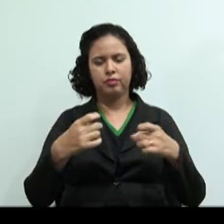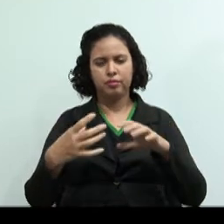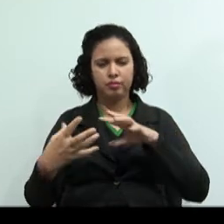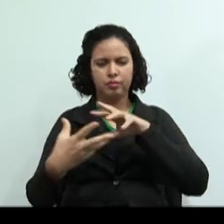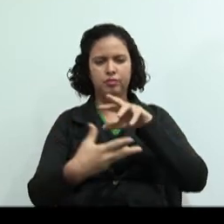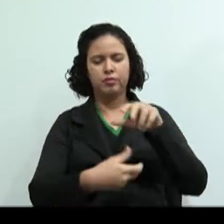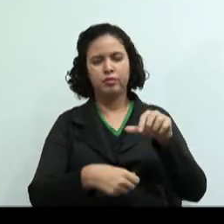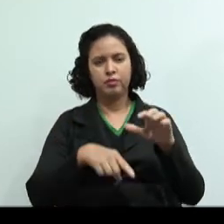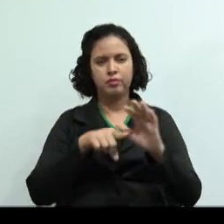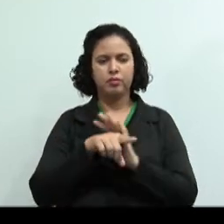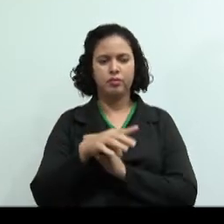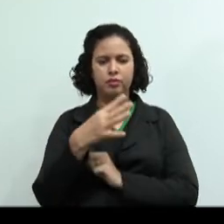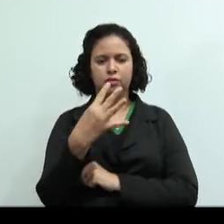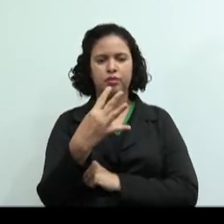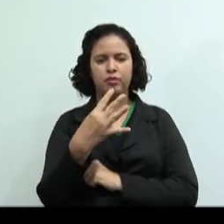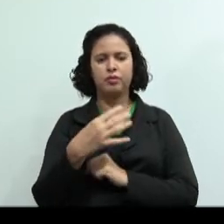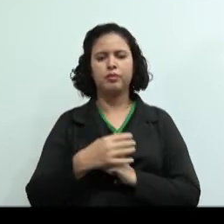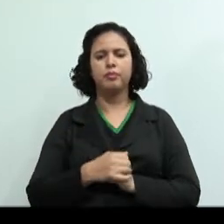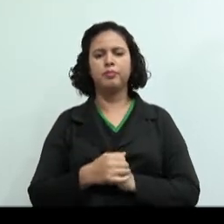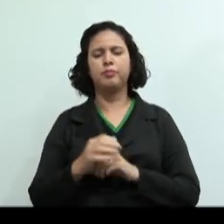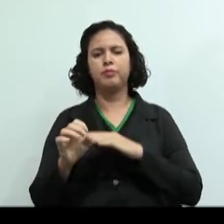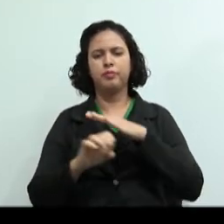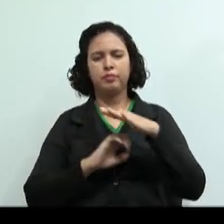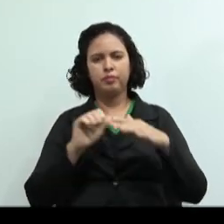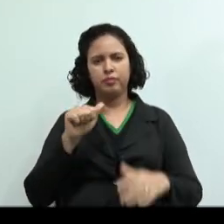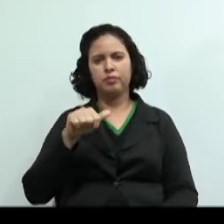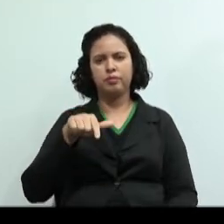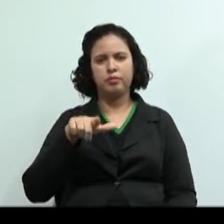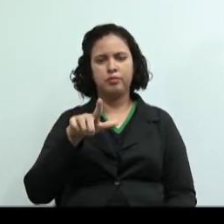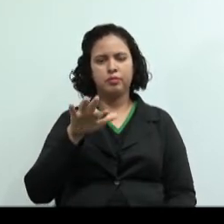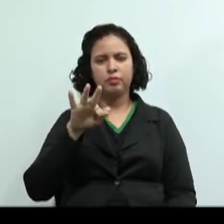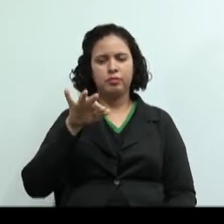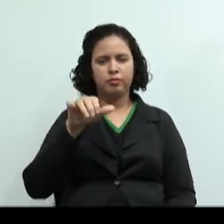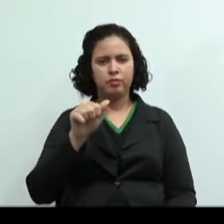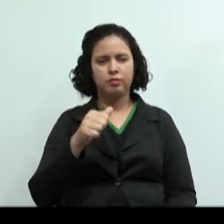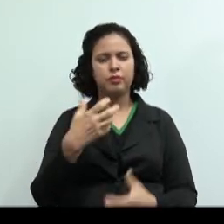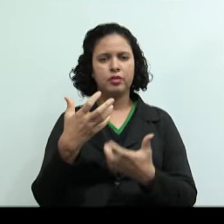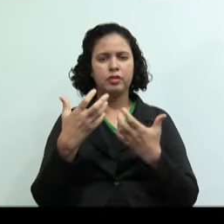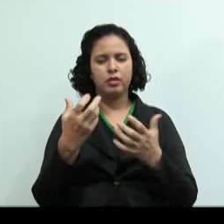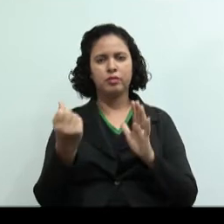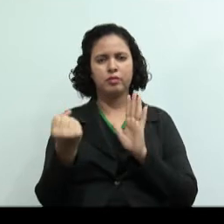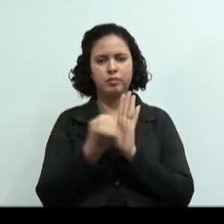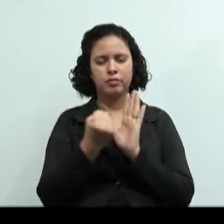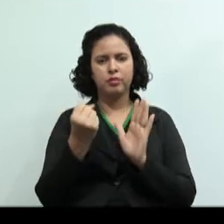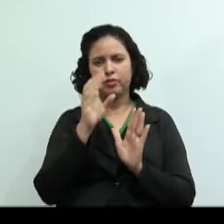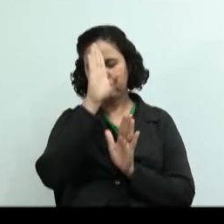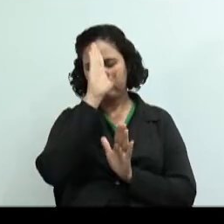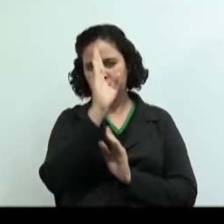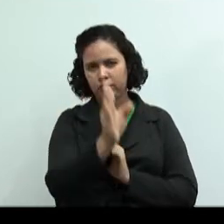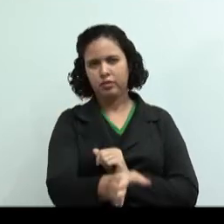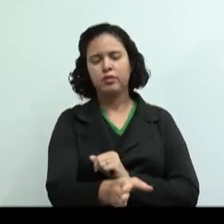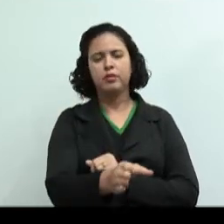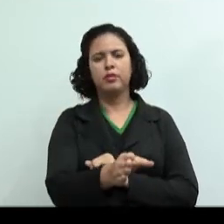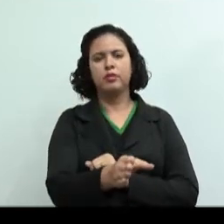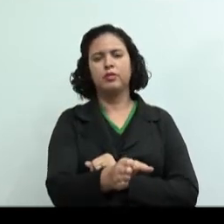questão 4. A empresa Alfa deseja determinar os custos diretos,